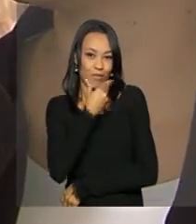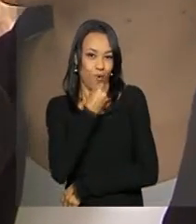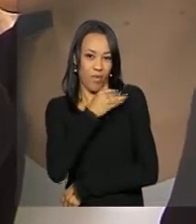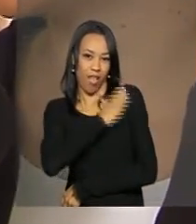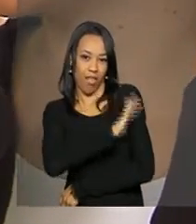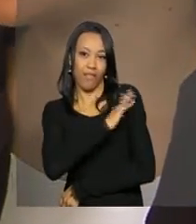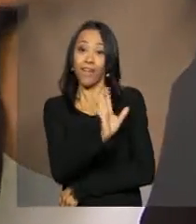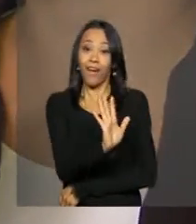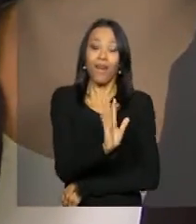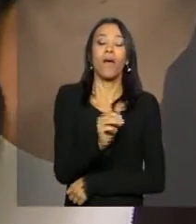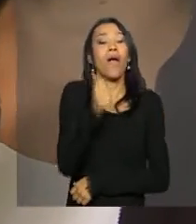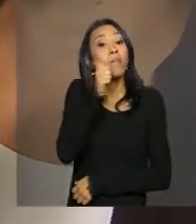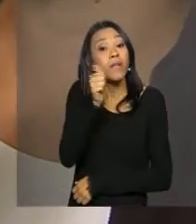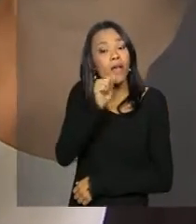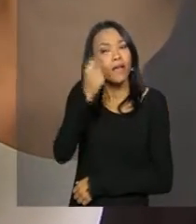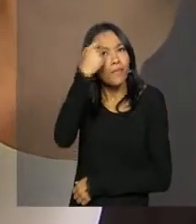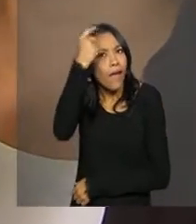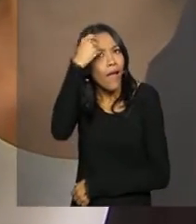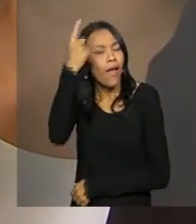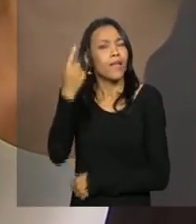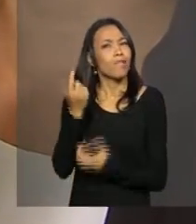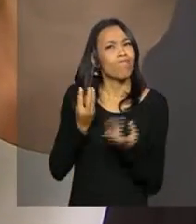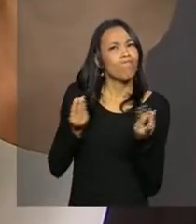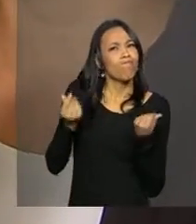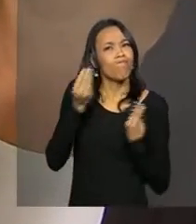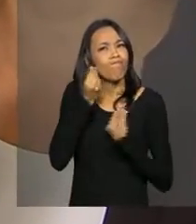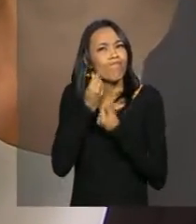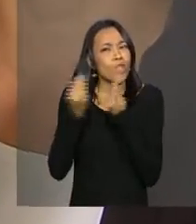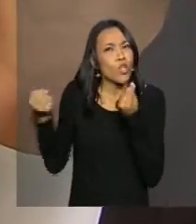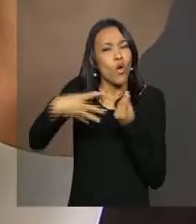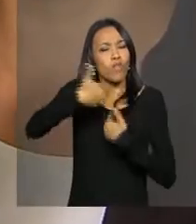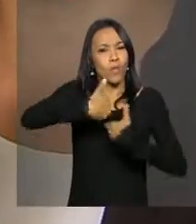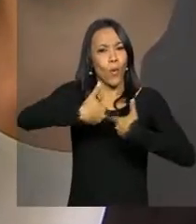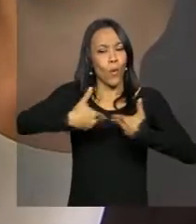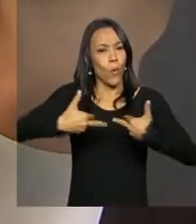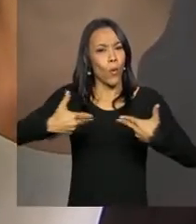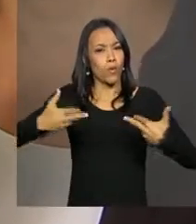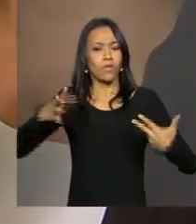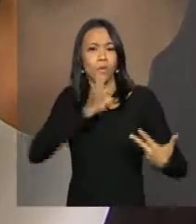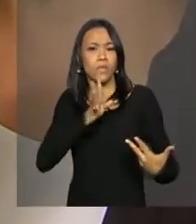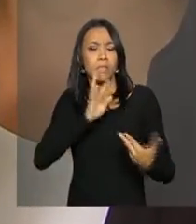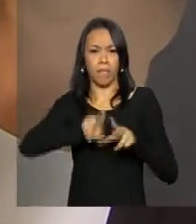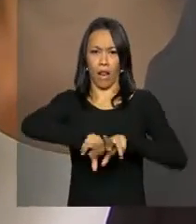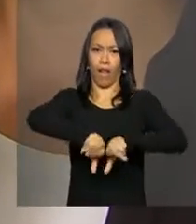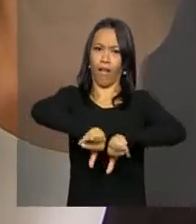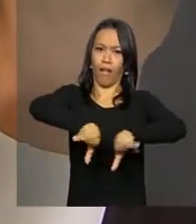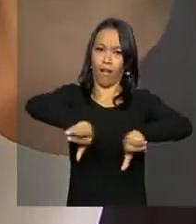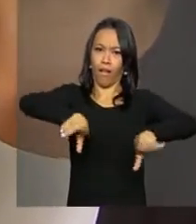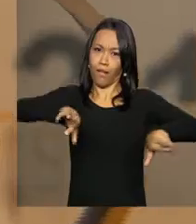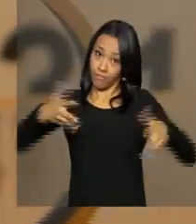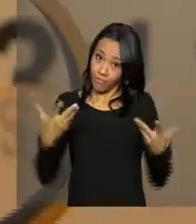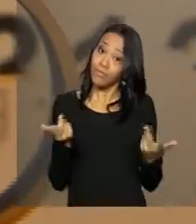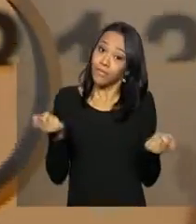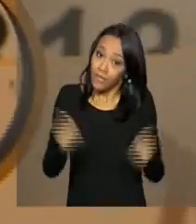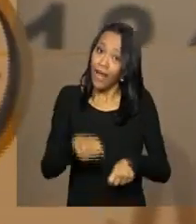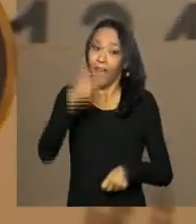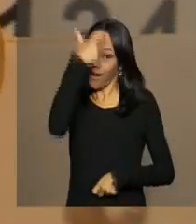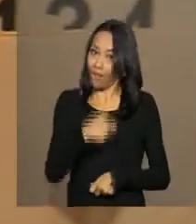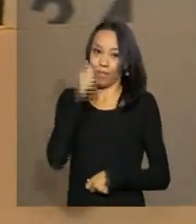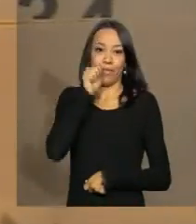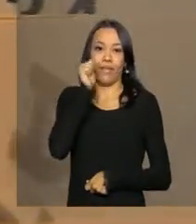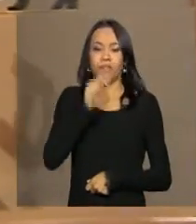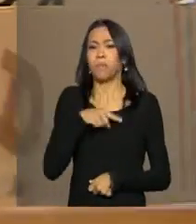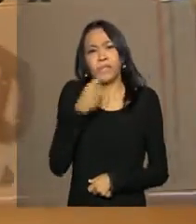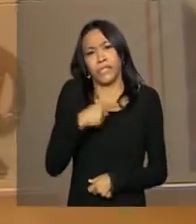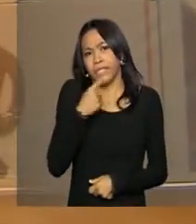é essa versatilidade, criatividade, estar o tempo todo inovando e buscando tanto conhecimento quanto inovação. Não adianta